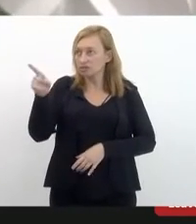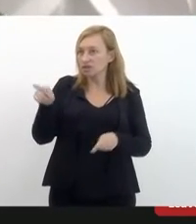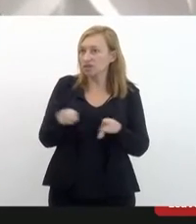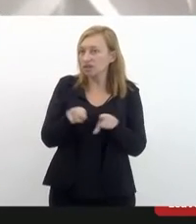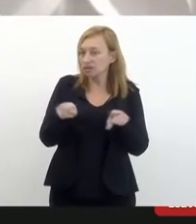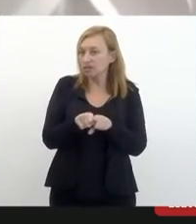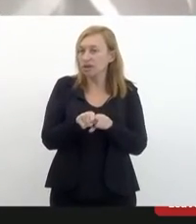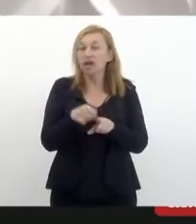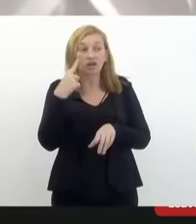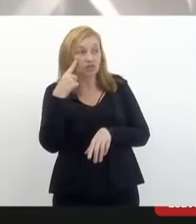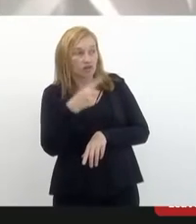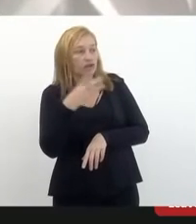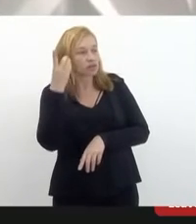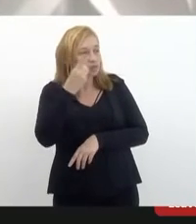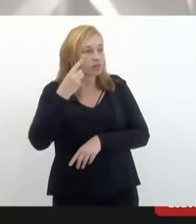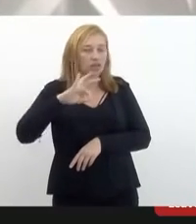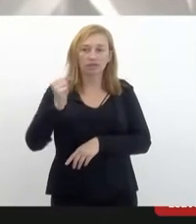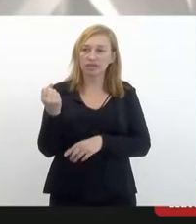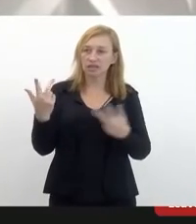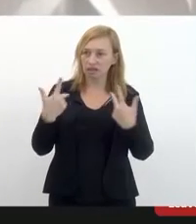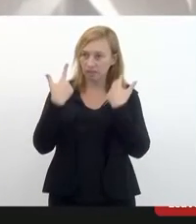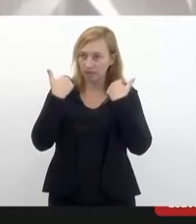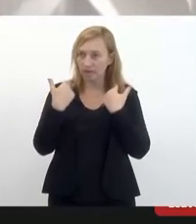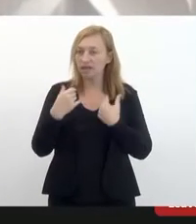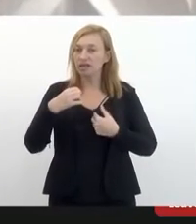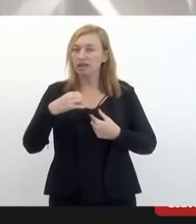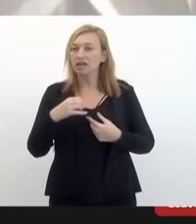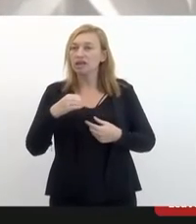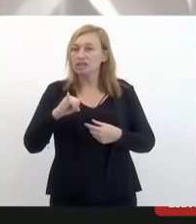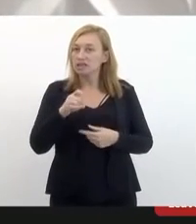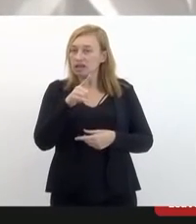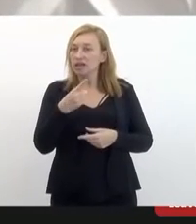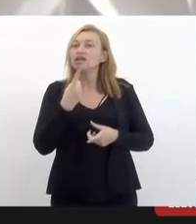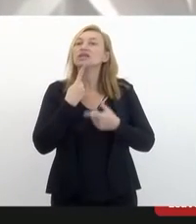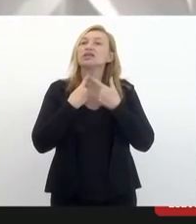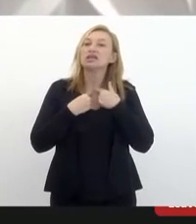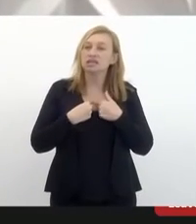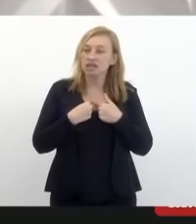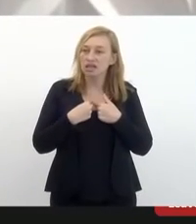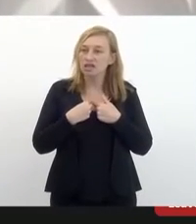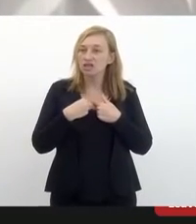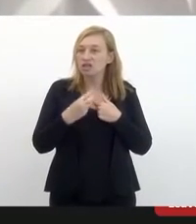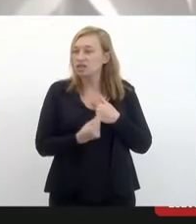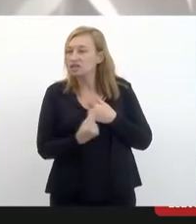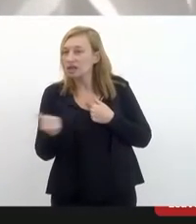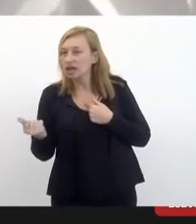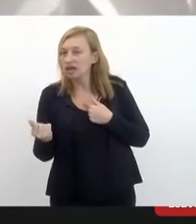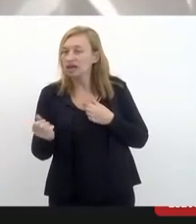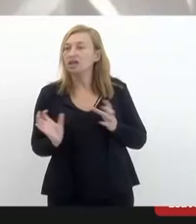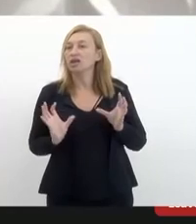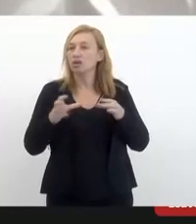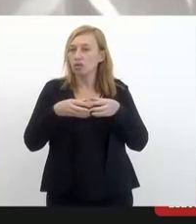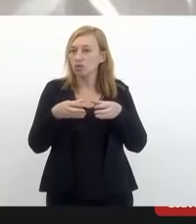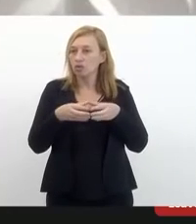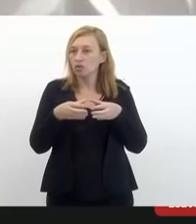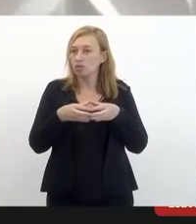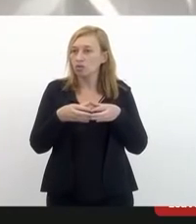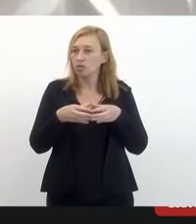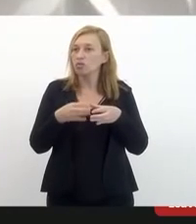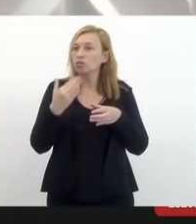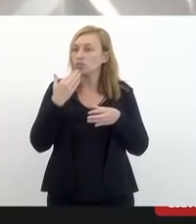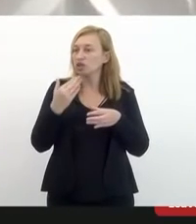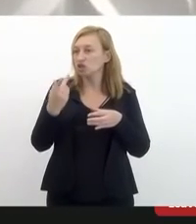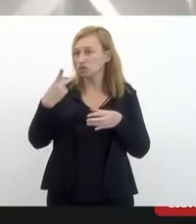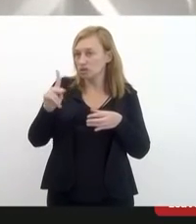verificar com o deputado Marcelo Cabelereiro se ele não deseja que saia da Comissão um parecer